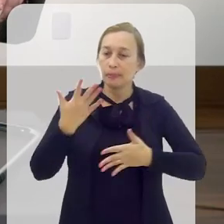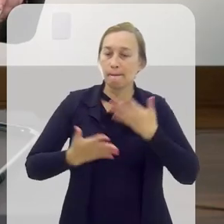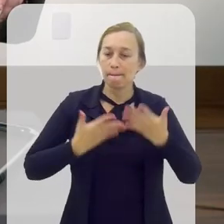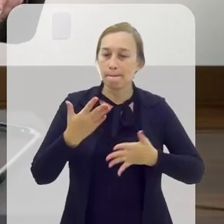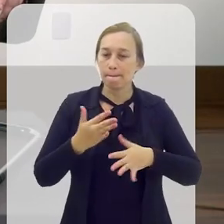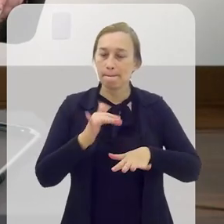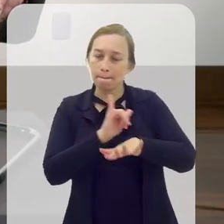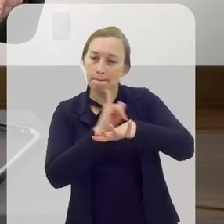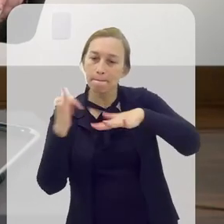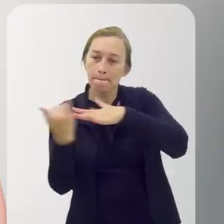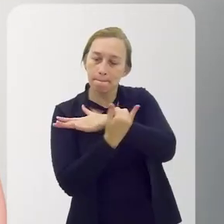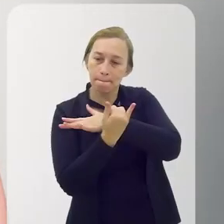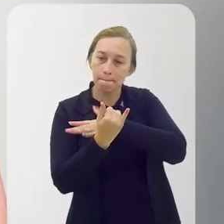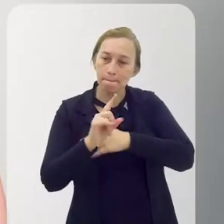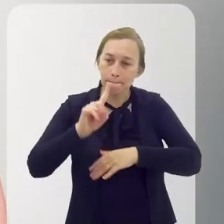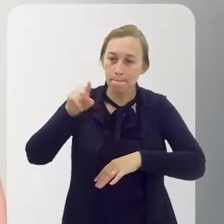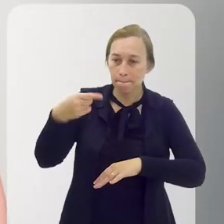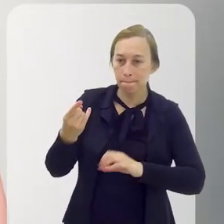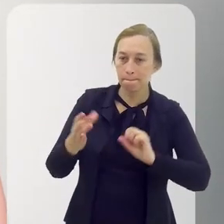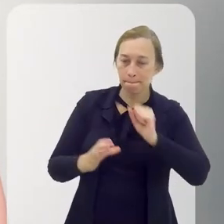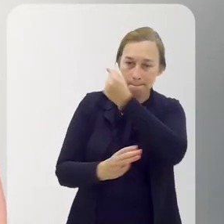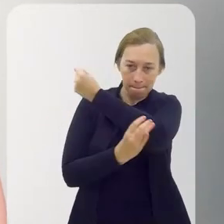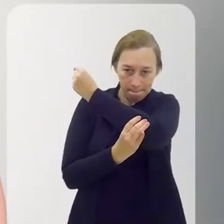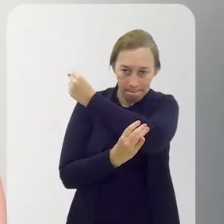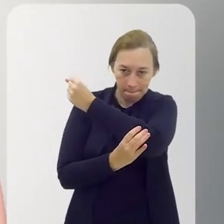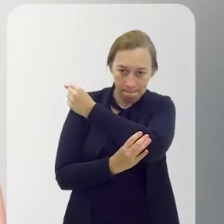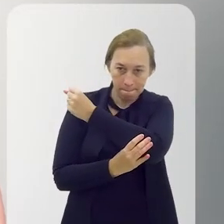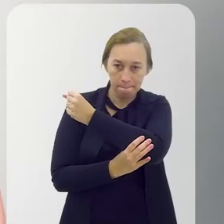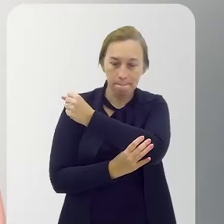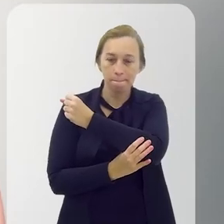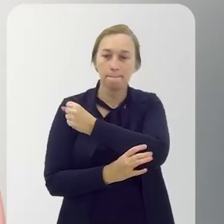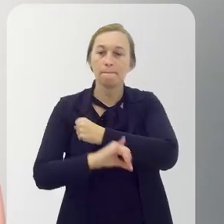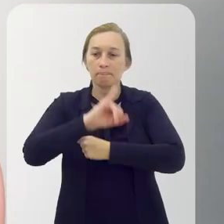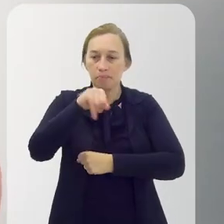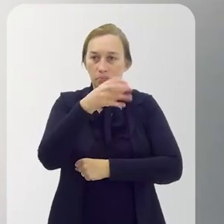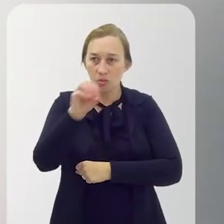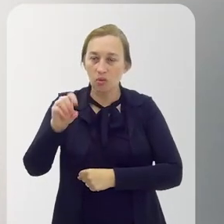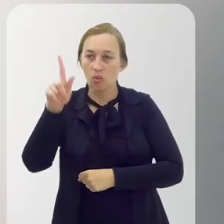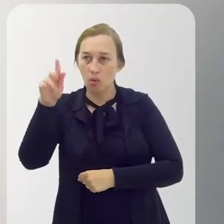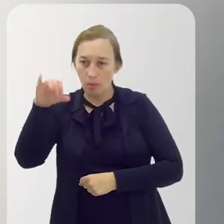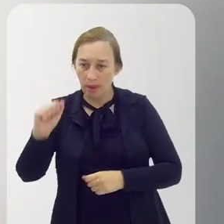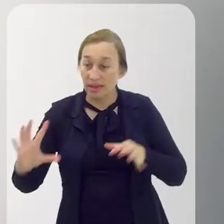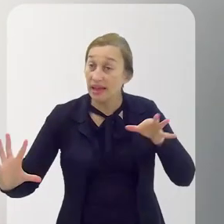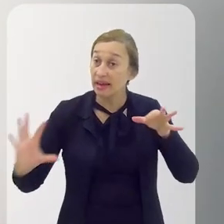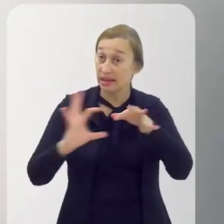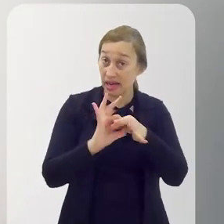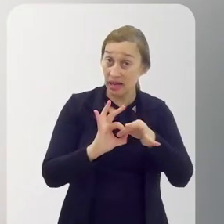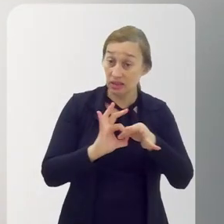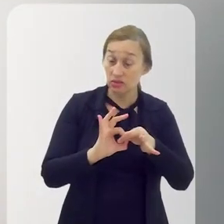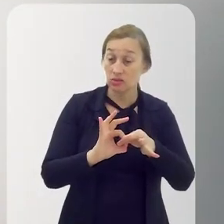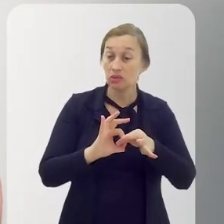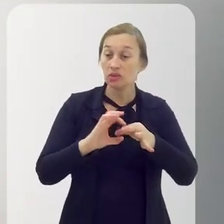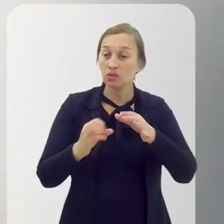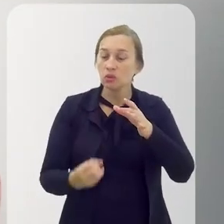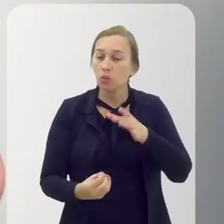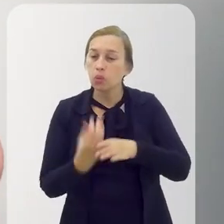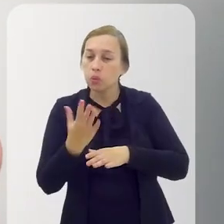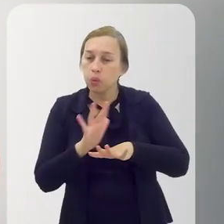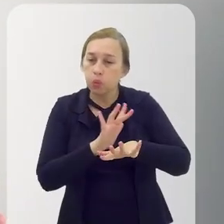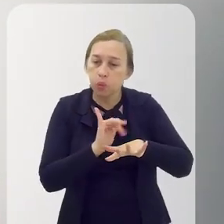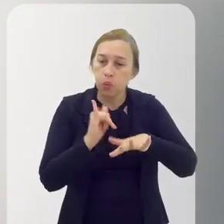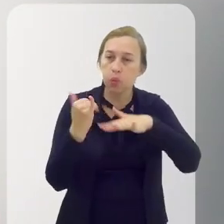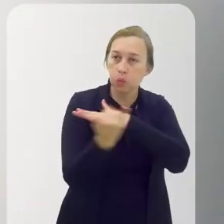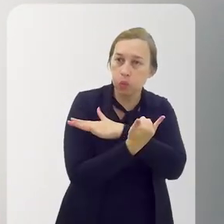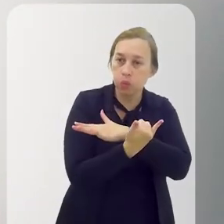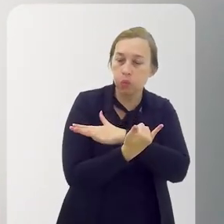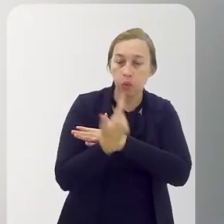do enredo de Exu veio muito também em cima de João da Goméia, como eu comentei. Então, está tudo entremeado. Quando a começa a construir